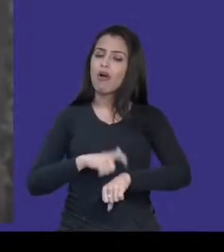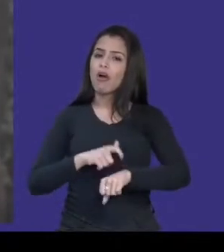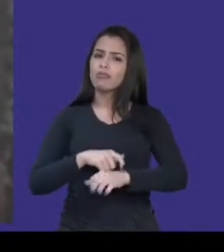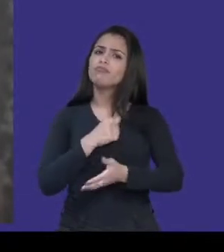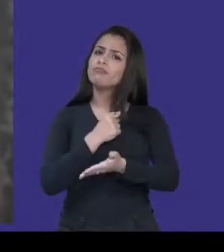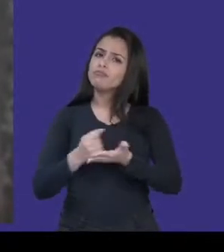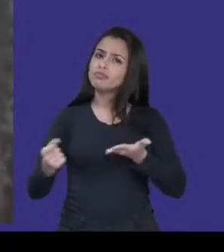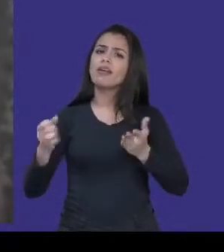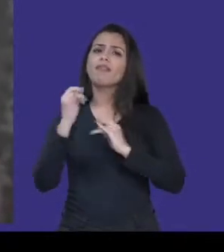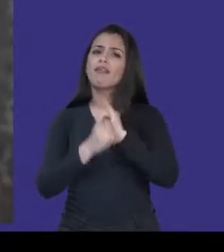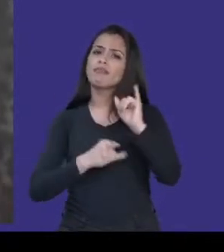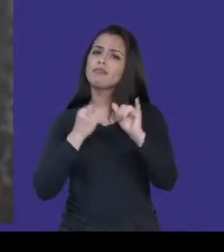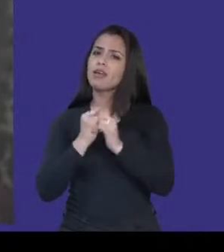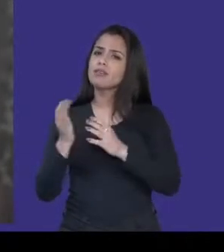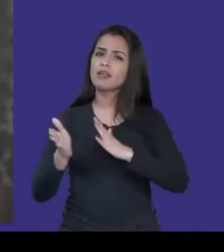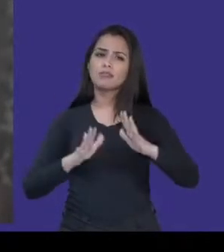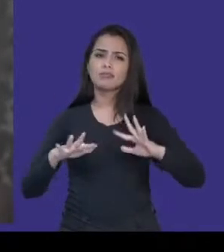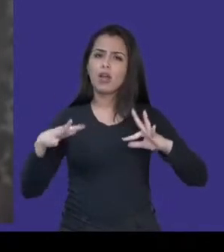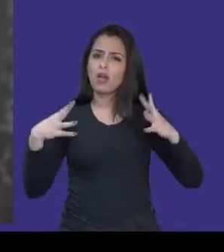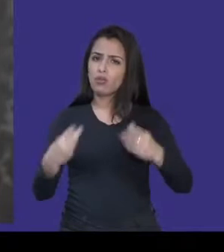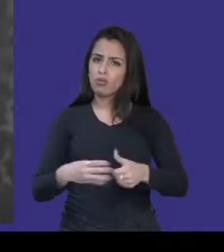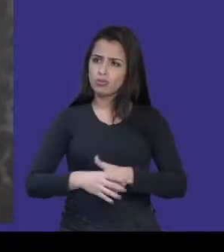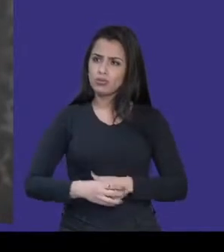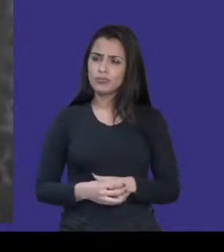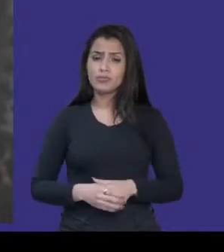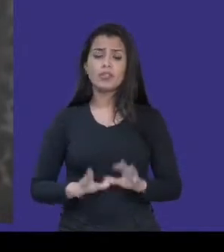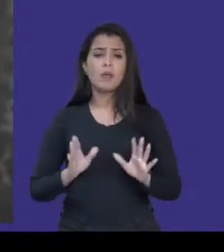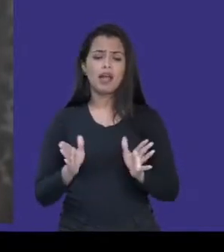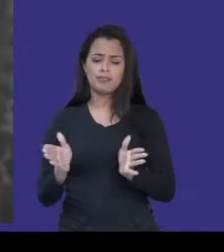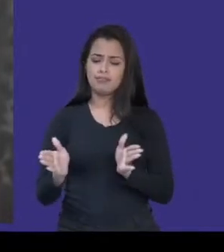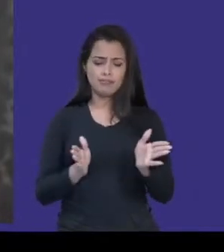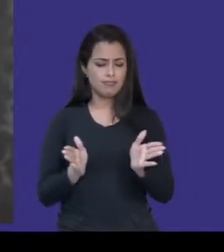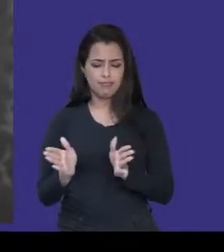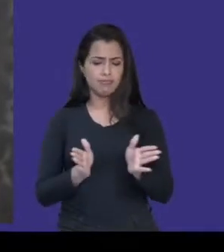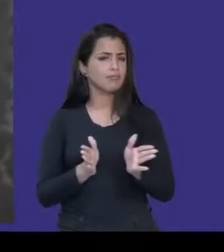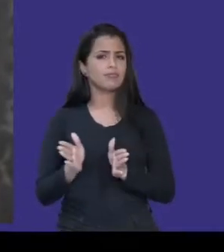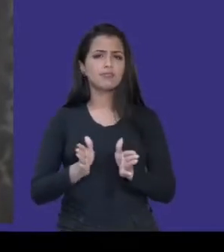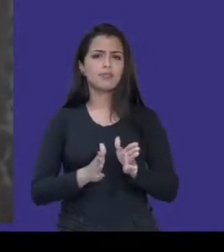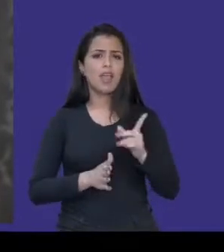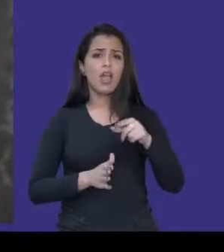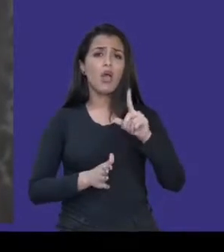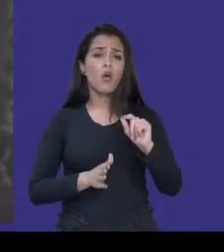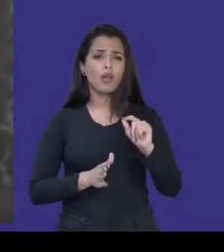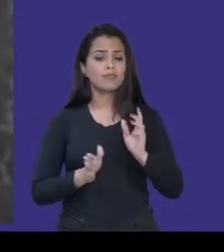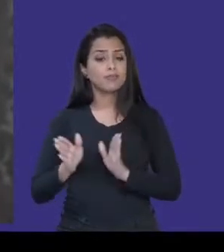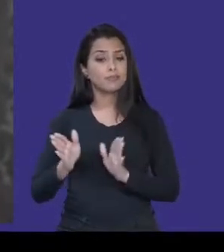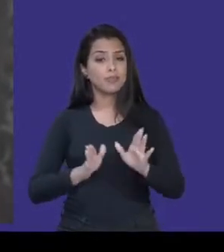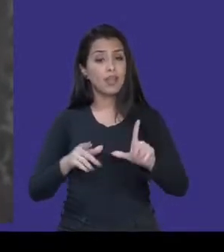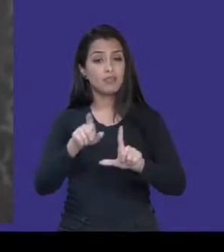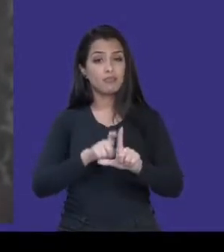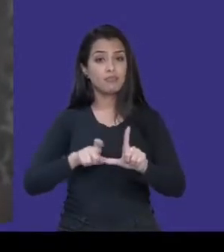acessível para todas e todos. Mas o que é ser acessível? A acessibilidade digital é uma série de